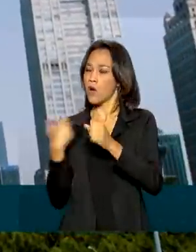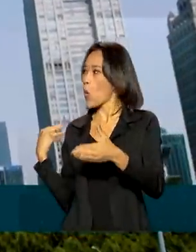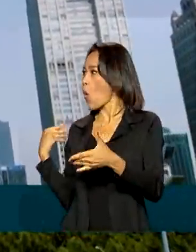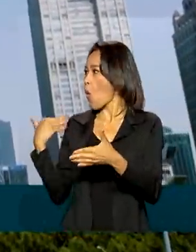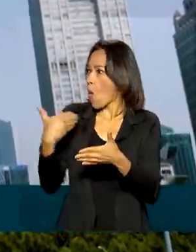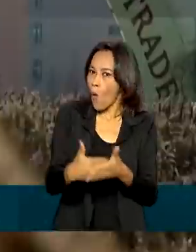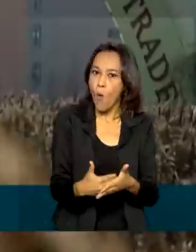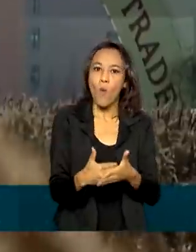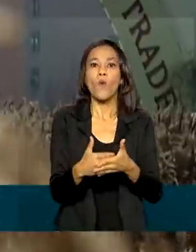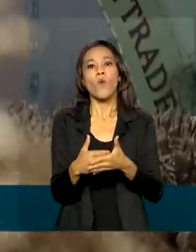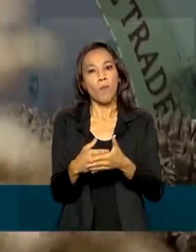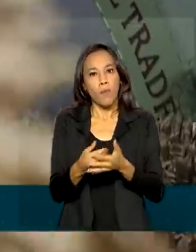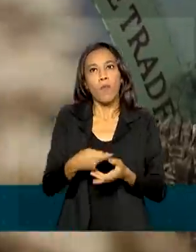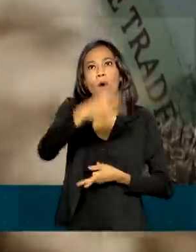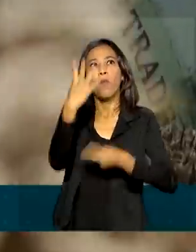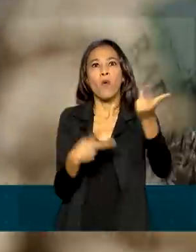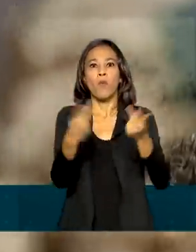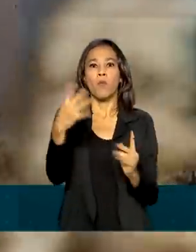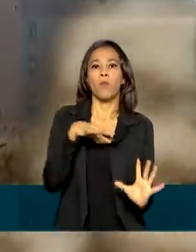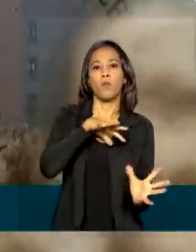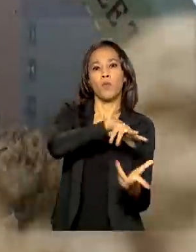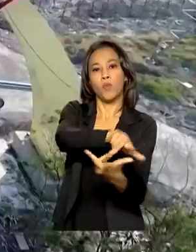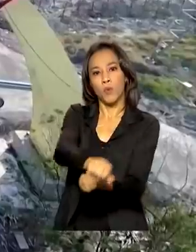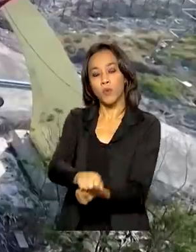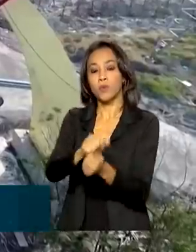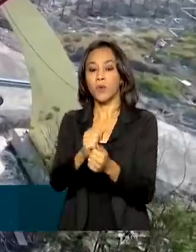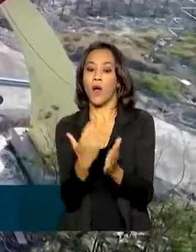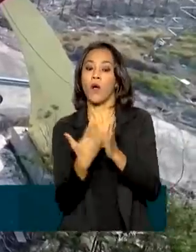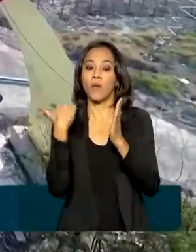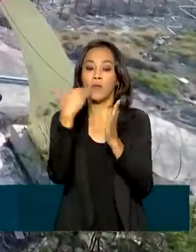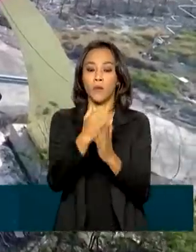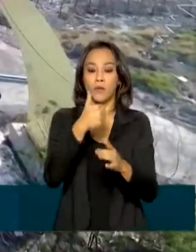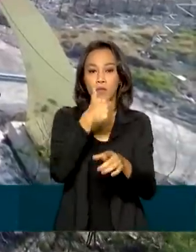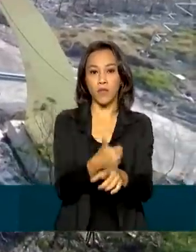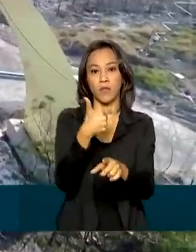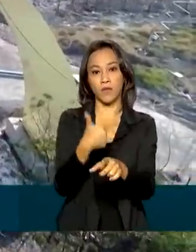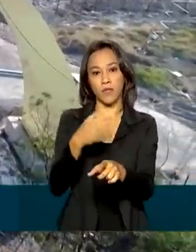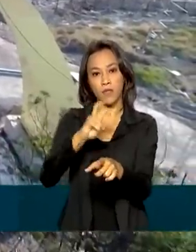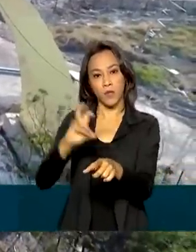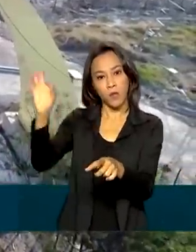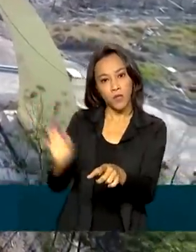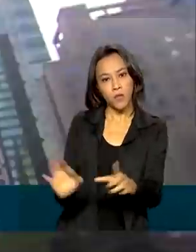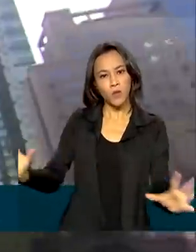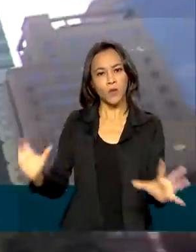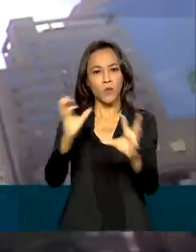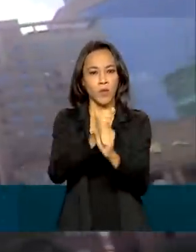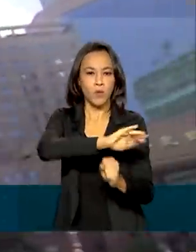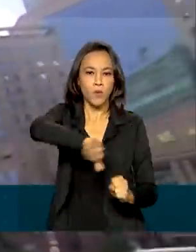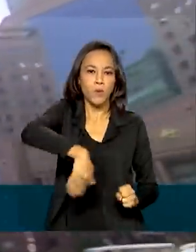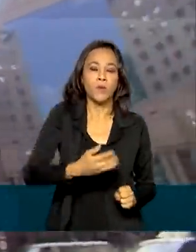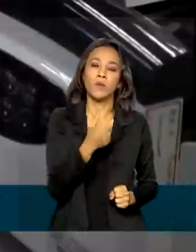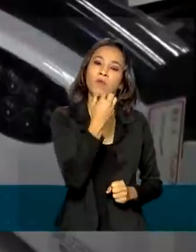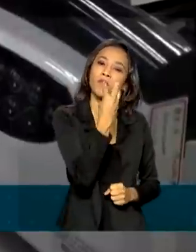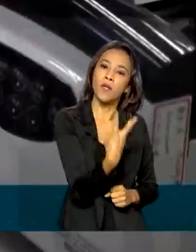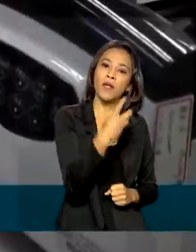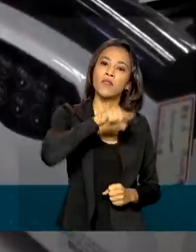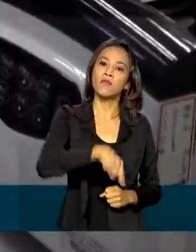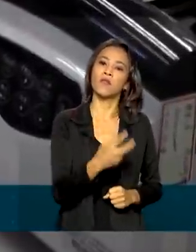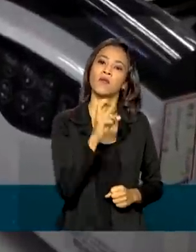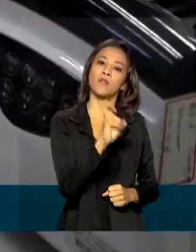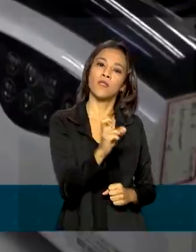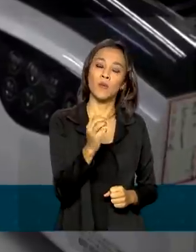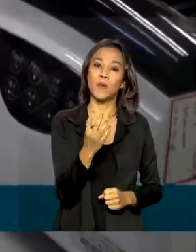BRICS para o resto do mundo cresceram 125%, atingindo um total de 3,5